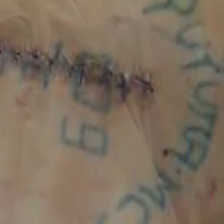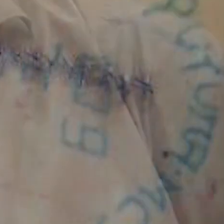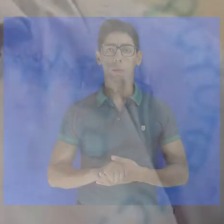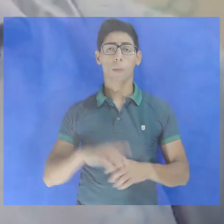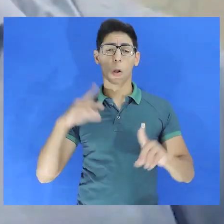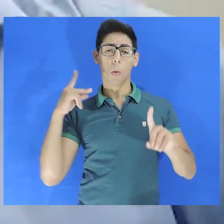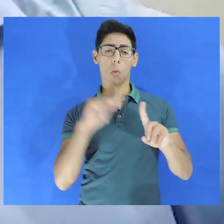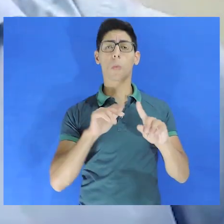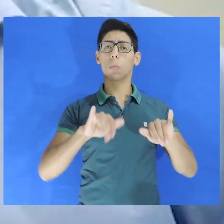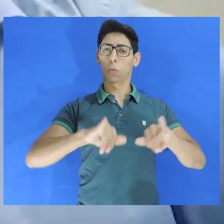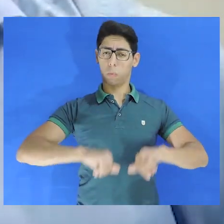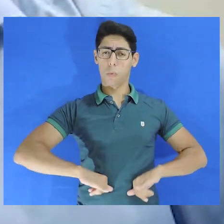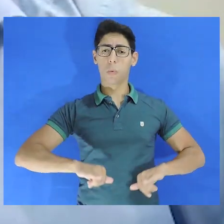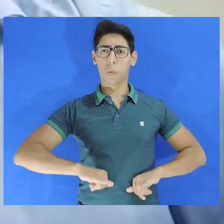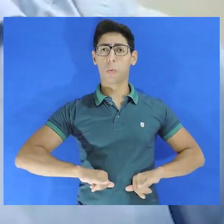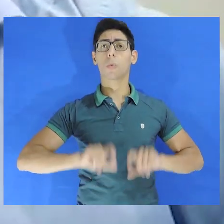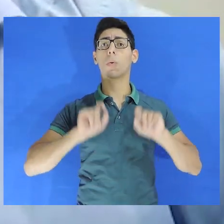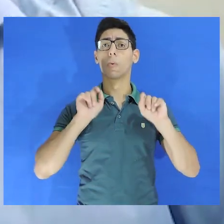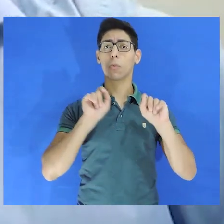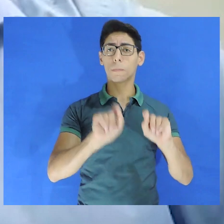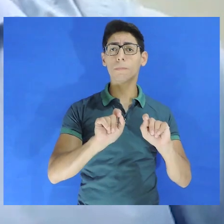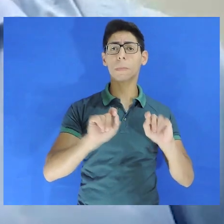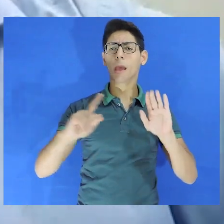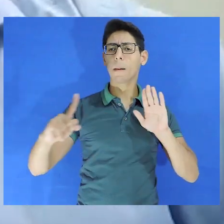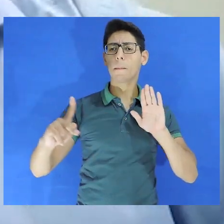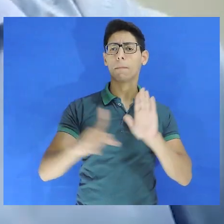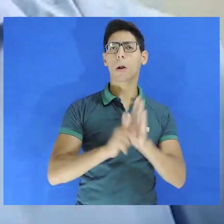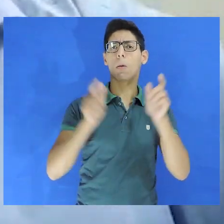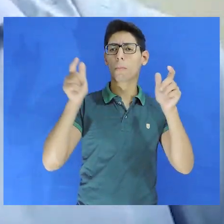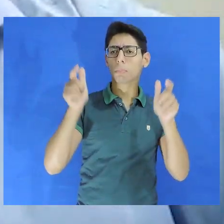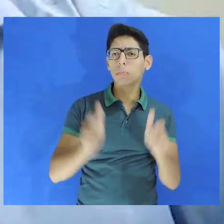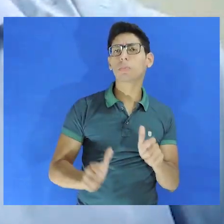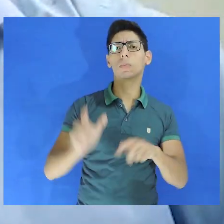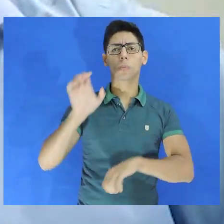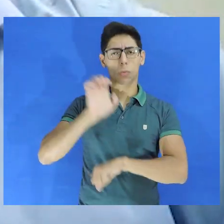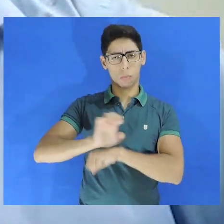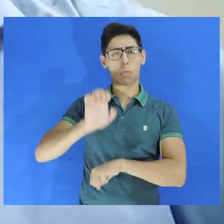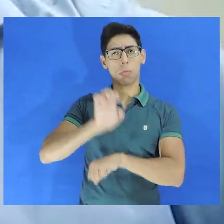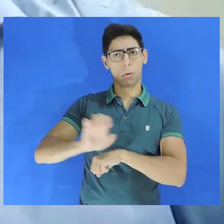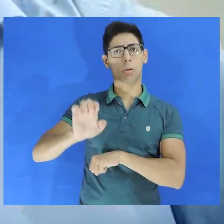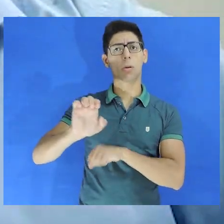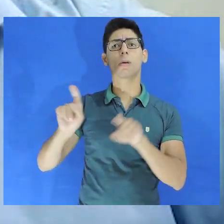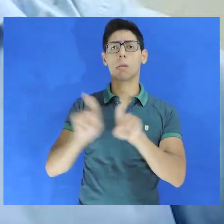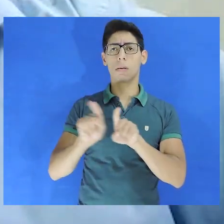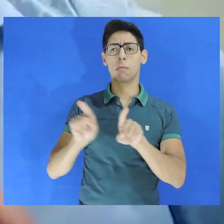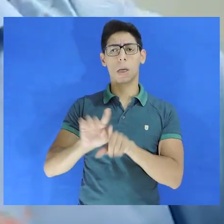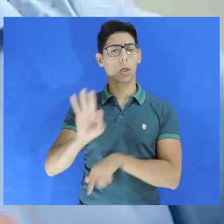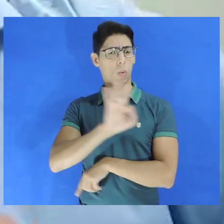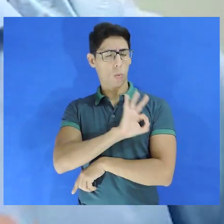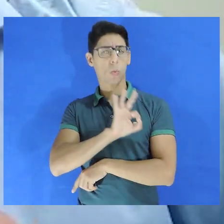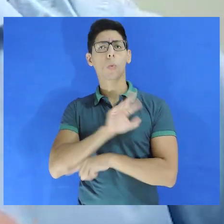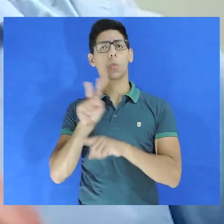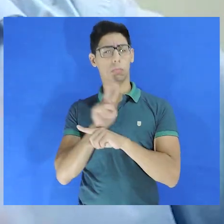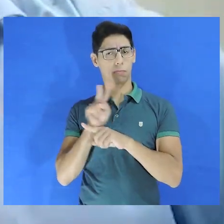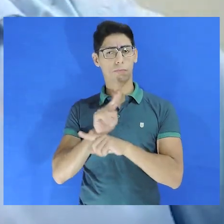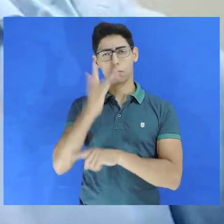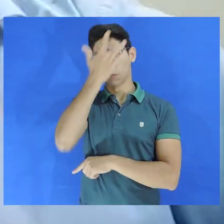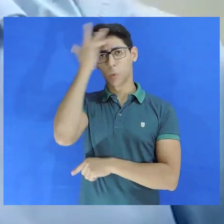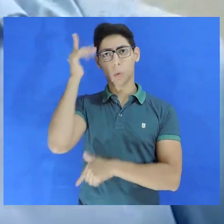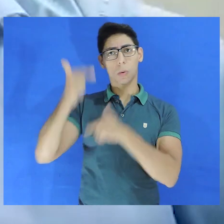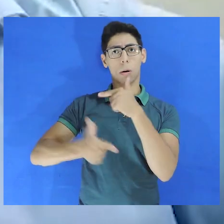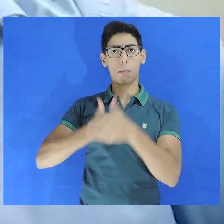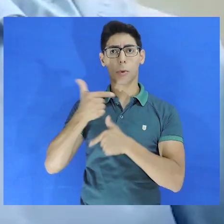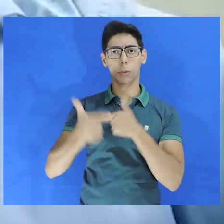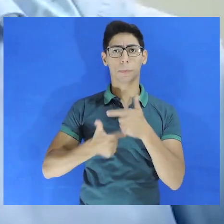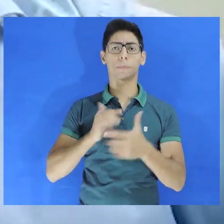A tortura é ato privativo do Estado e de seus agentes. E